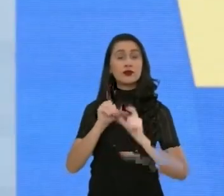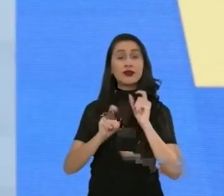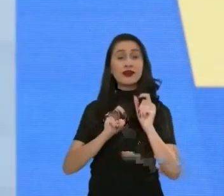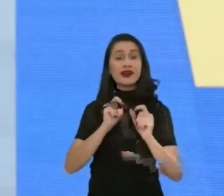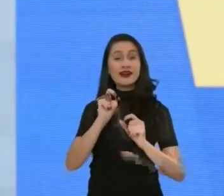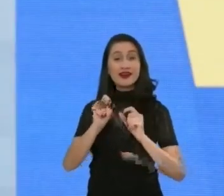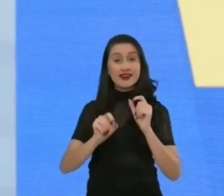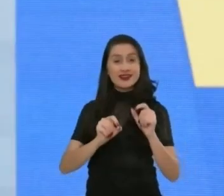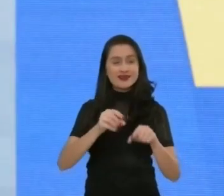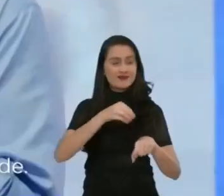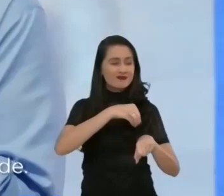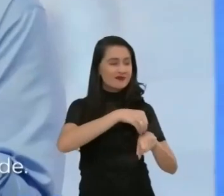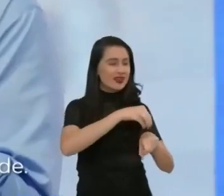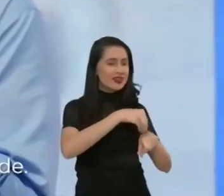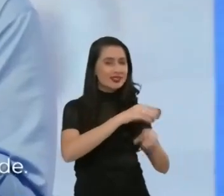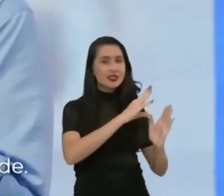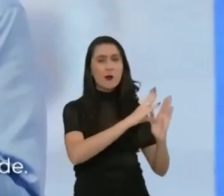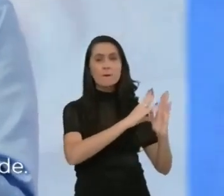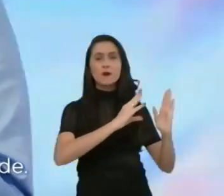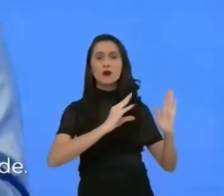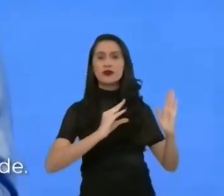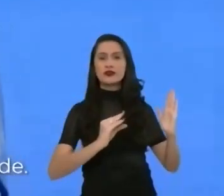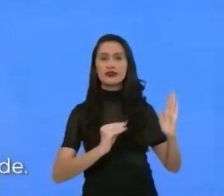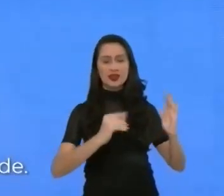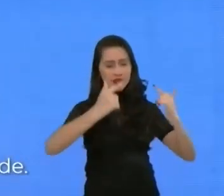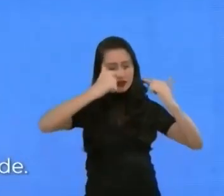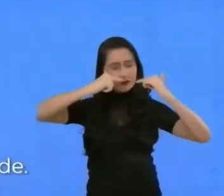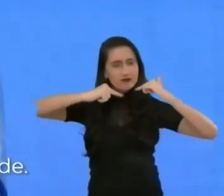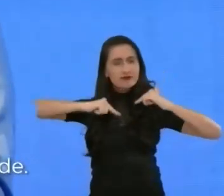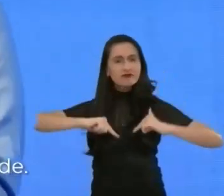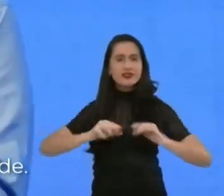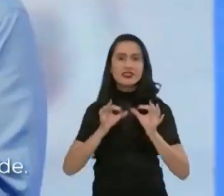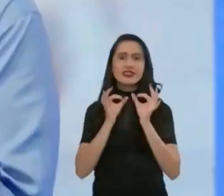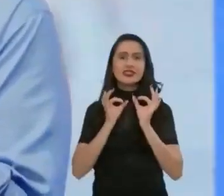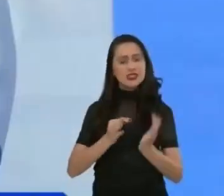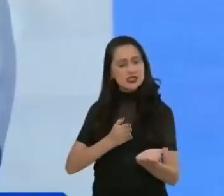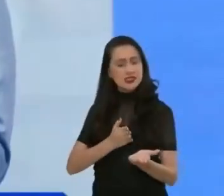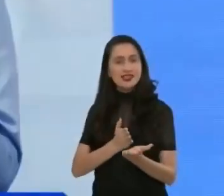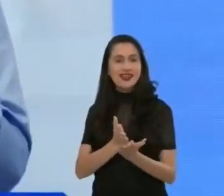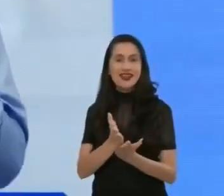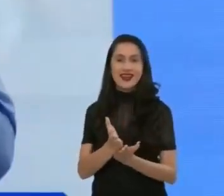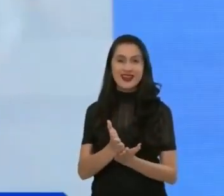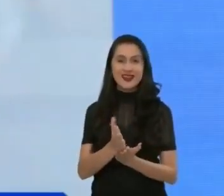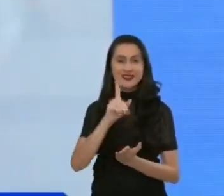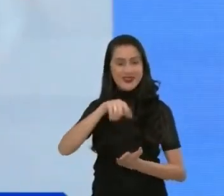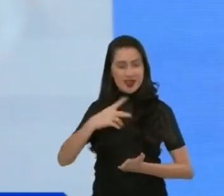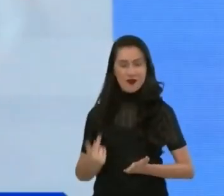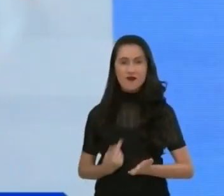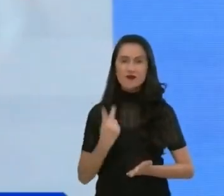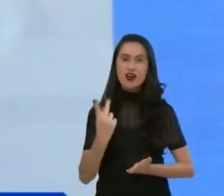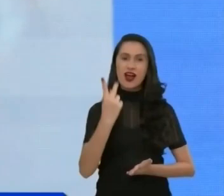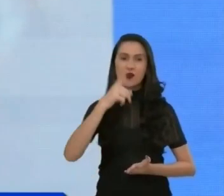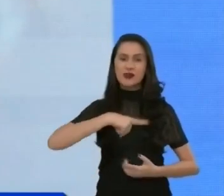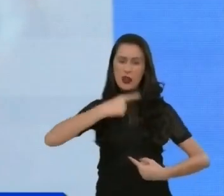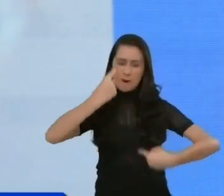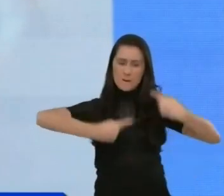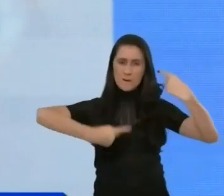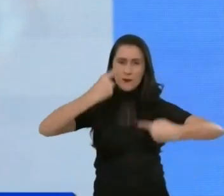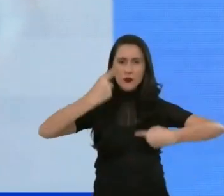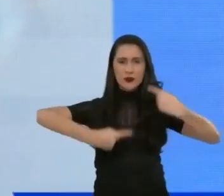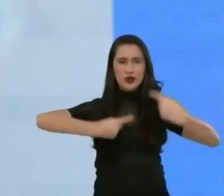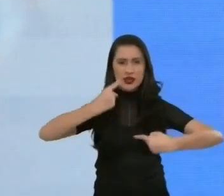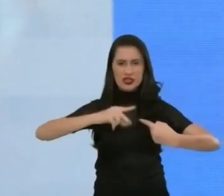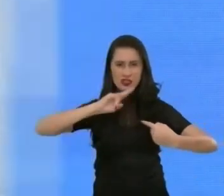para os meus sucessores. O princípio da decência e da honestidade. Esse será o patrimônio que a